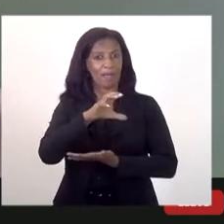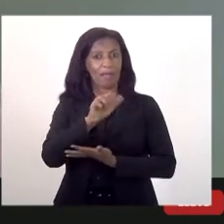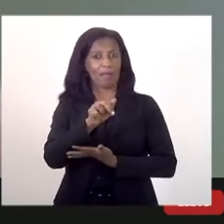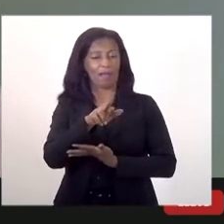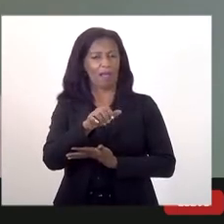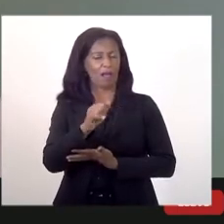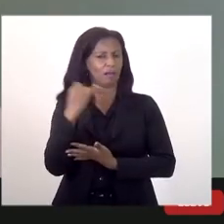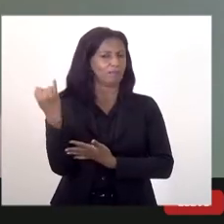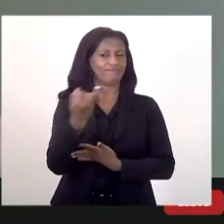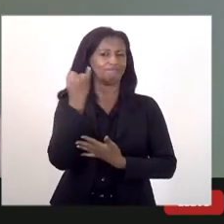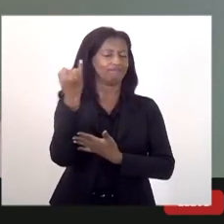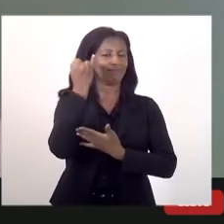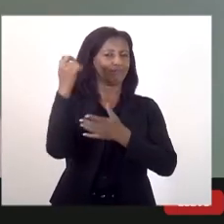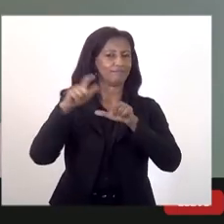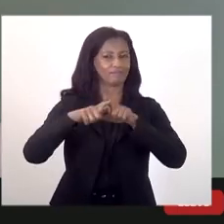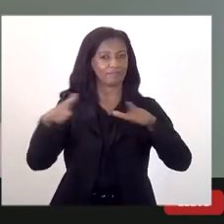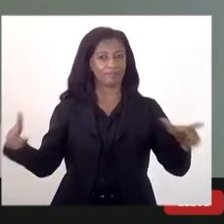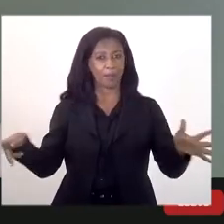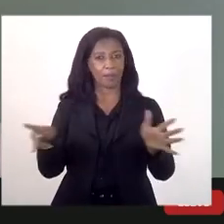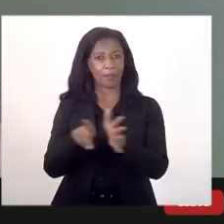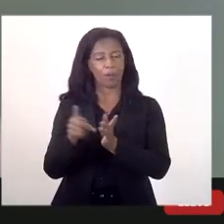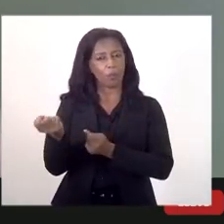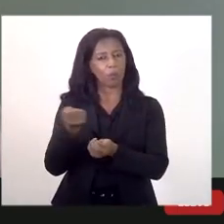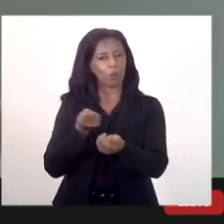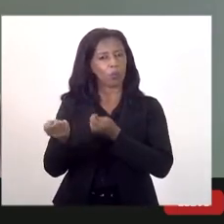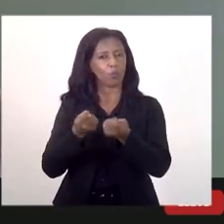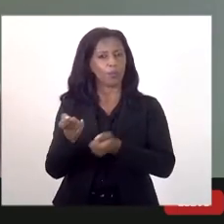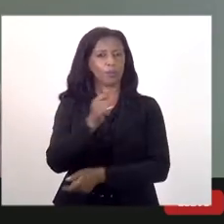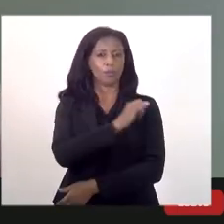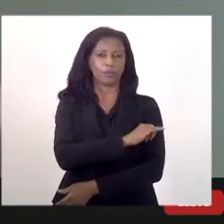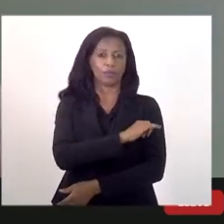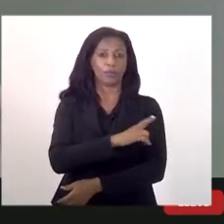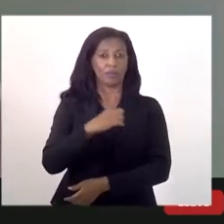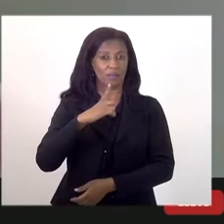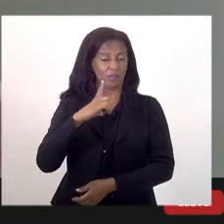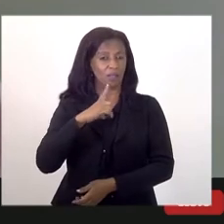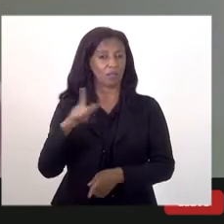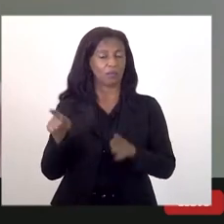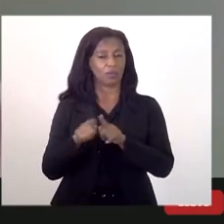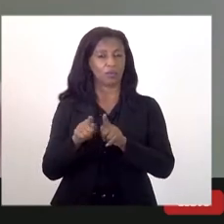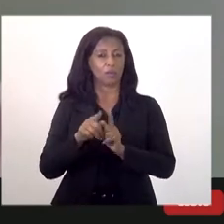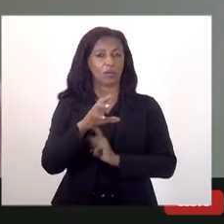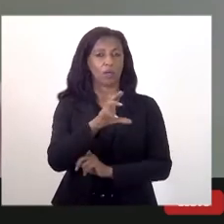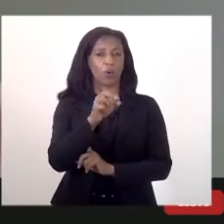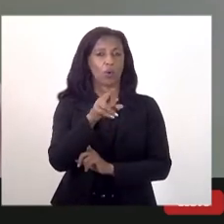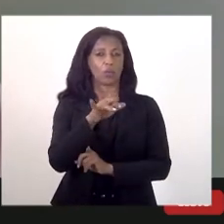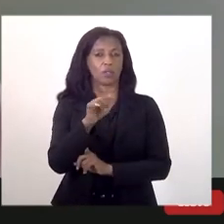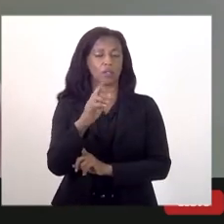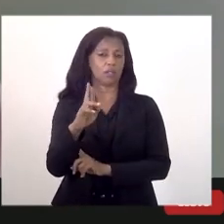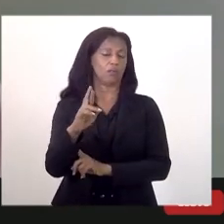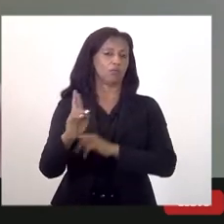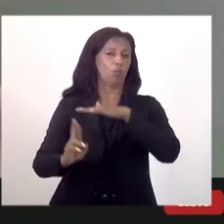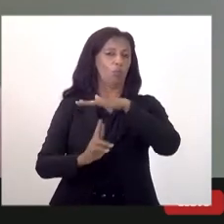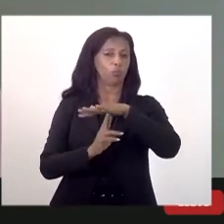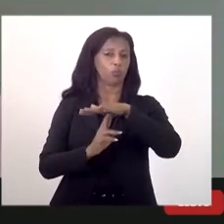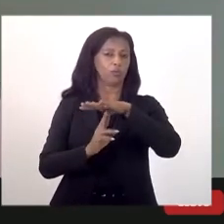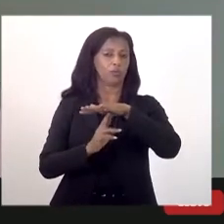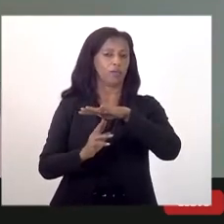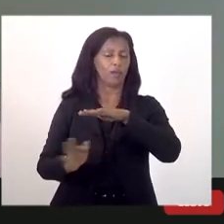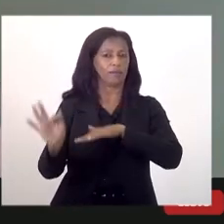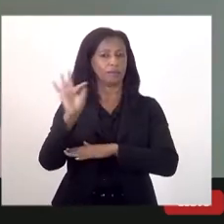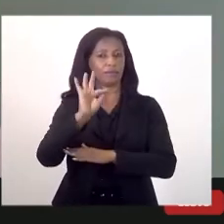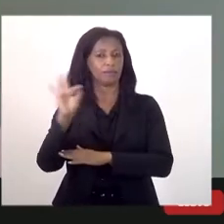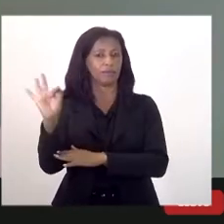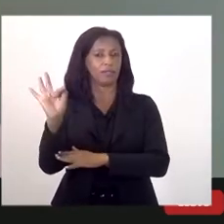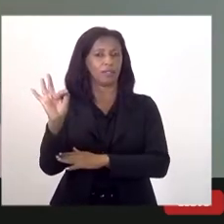crescimento econômico do Rio de Janeiro. Temos concessões rodoviárias federais que